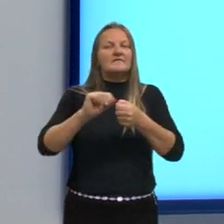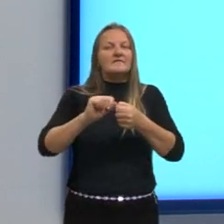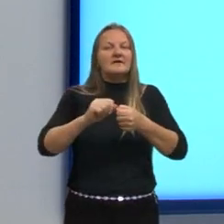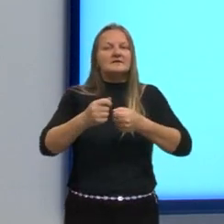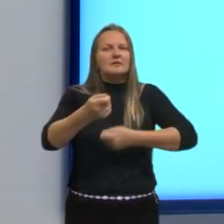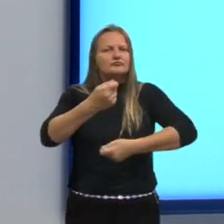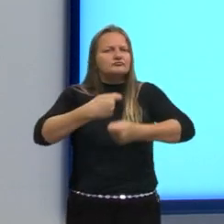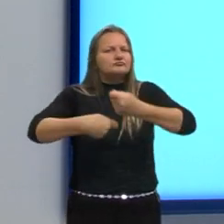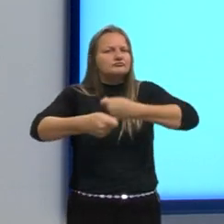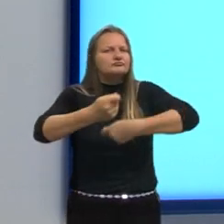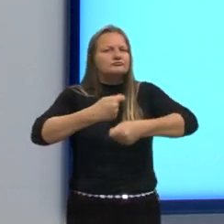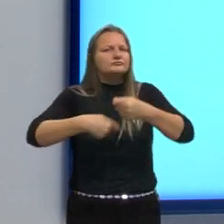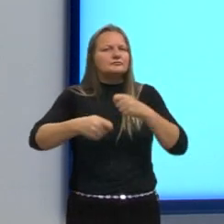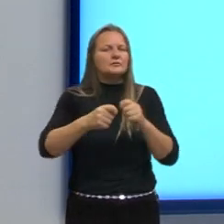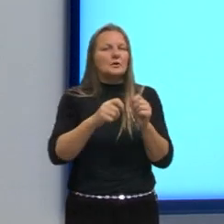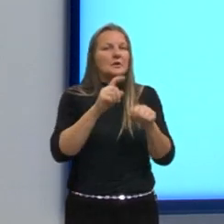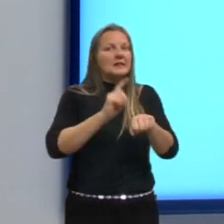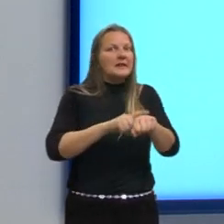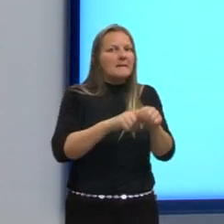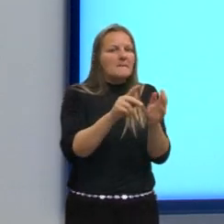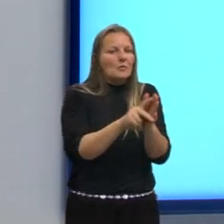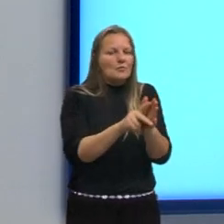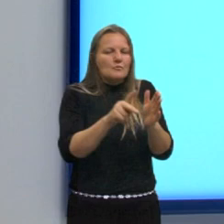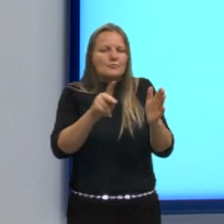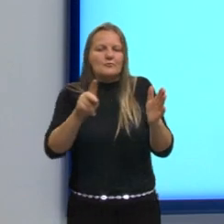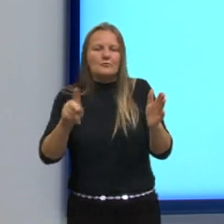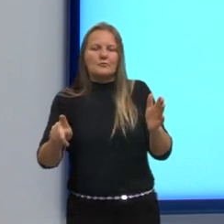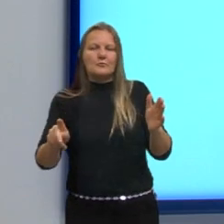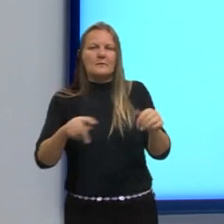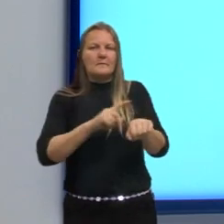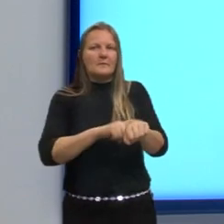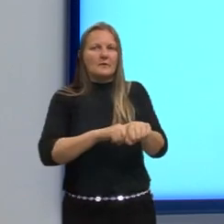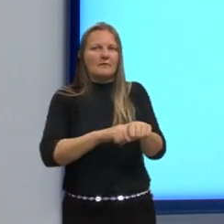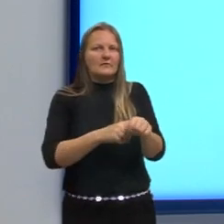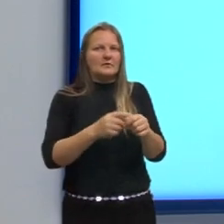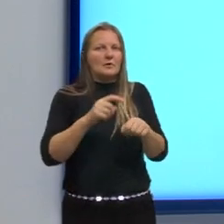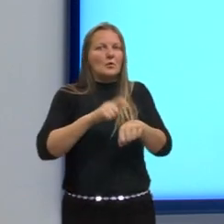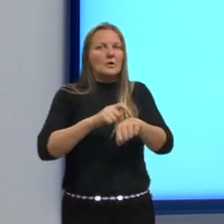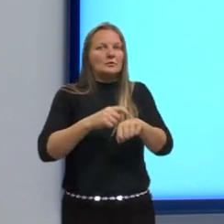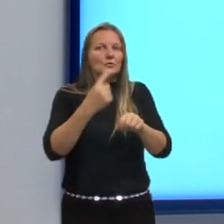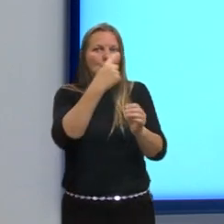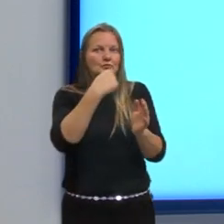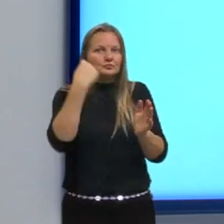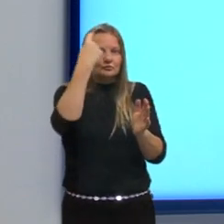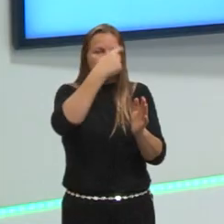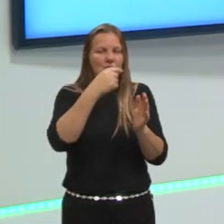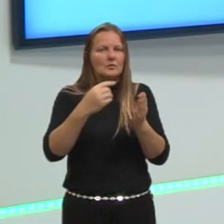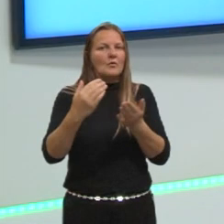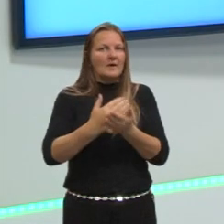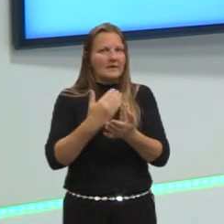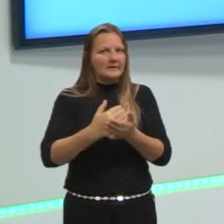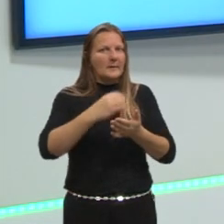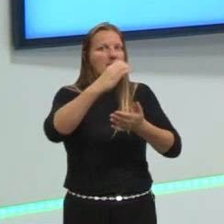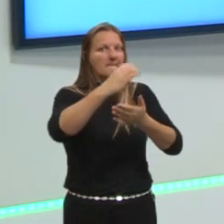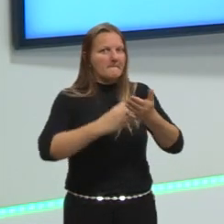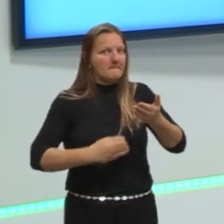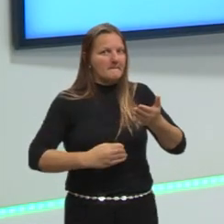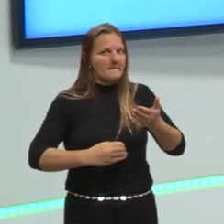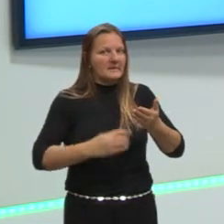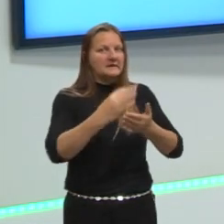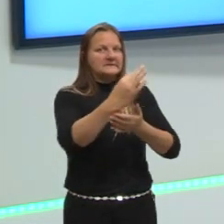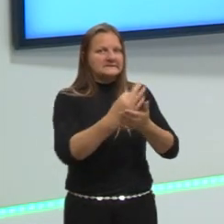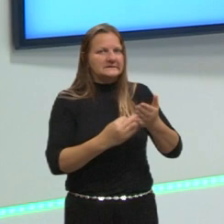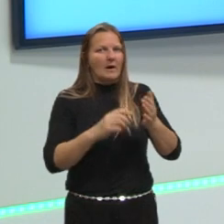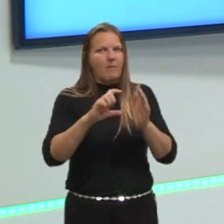Faça uma gestão do seu tempo de prova. Ali, o caderno é bem extenso, né? As provas são bem